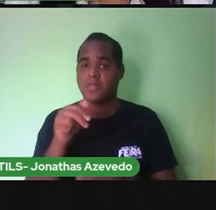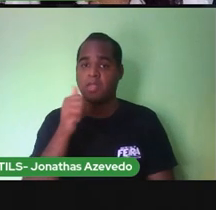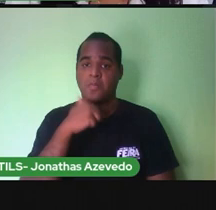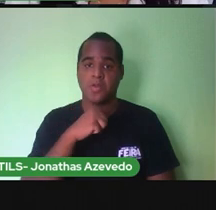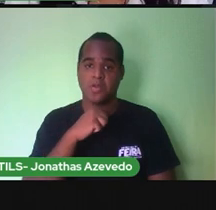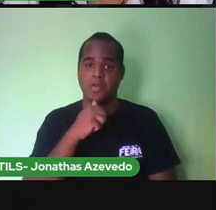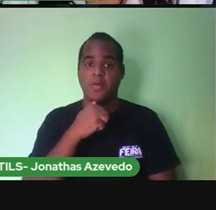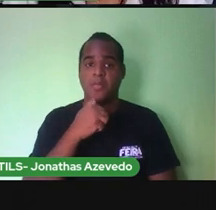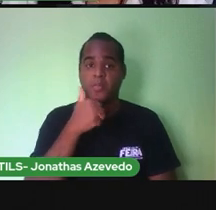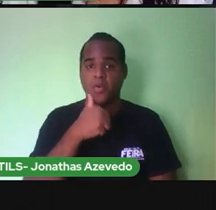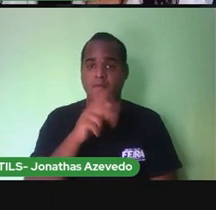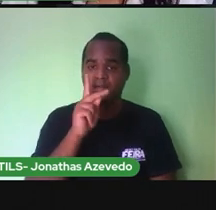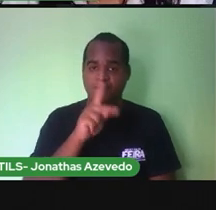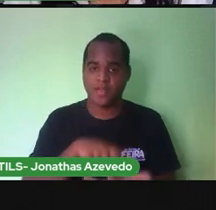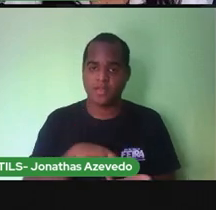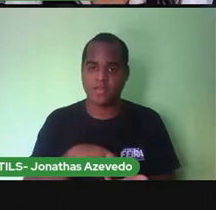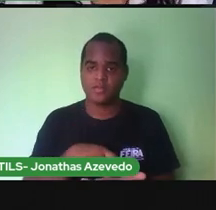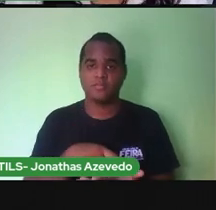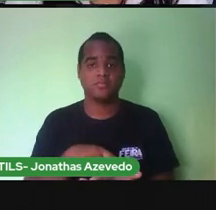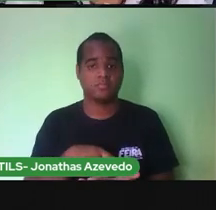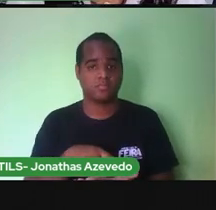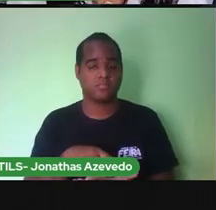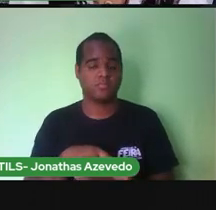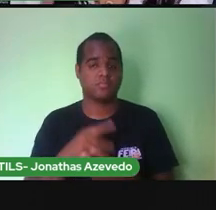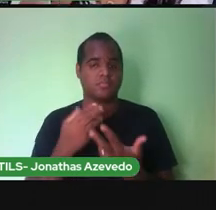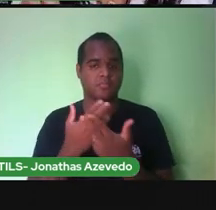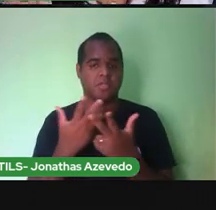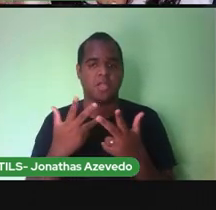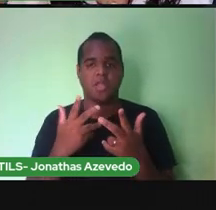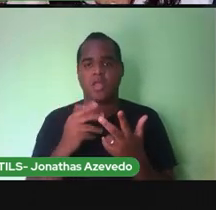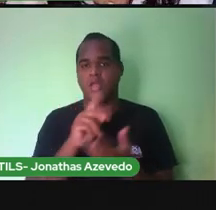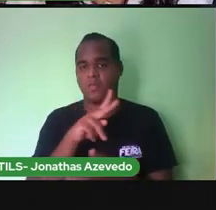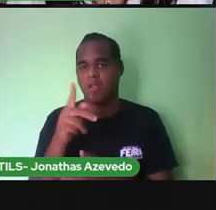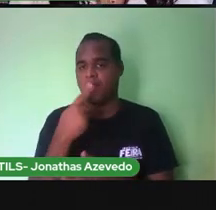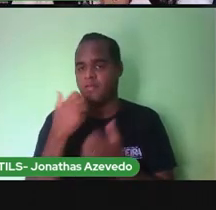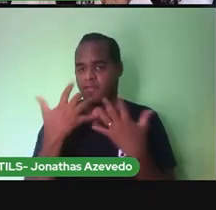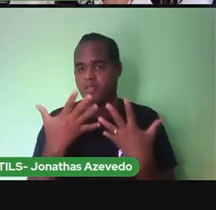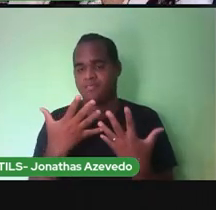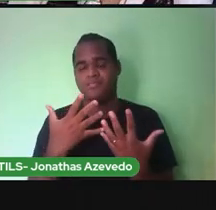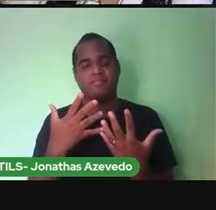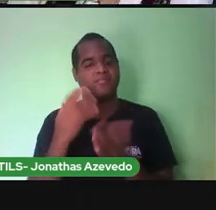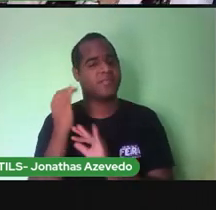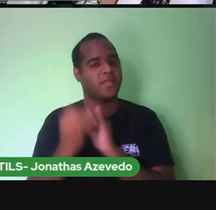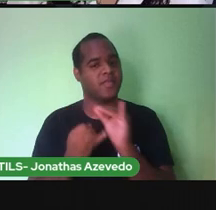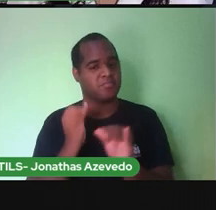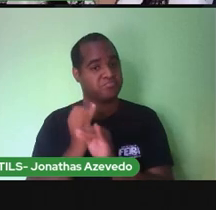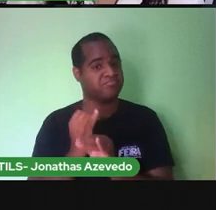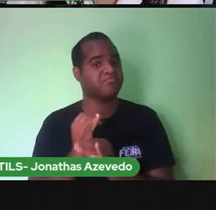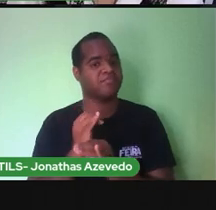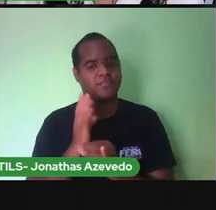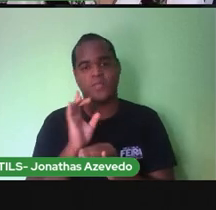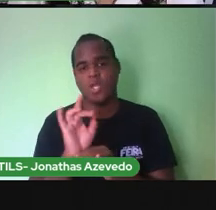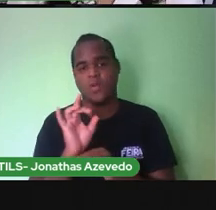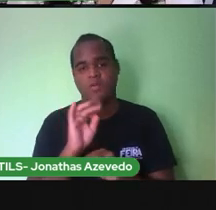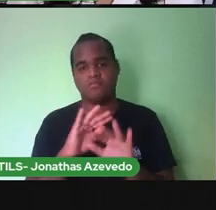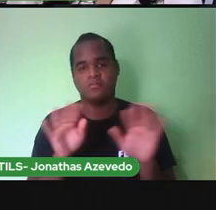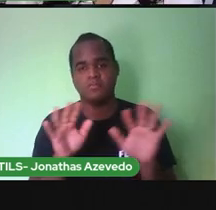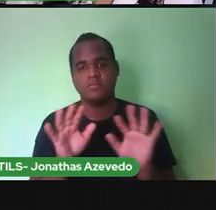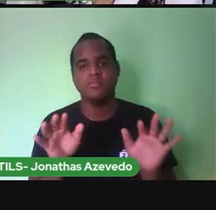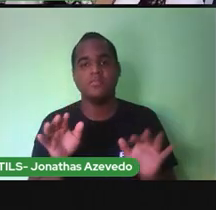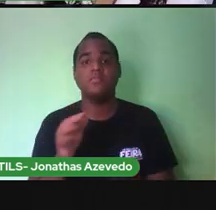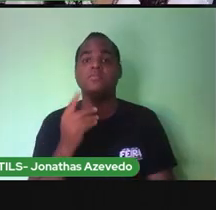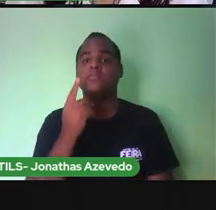verdade não, viu gente? Foi a PRO que montou. Essa foto é de bonequinho da internet. Mas eu queria que vocês vissem como é a